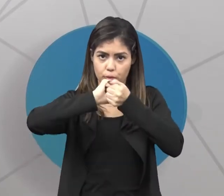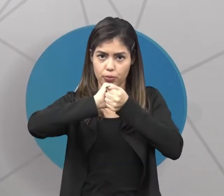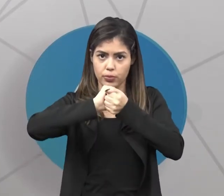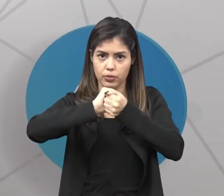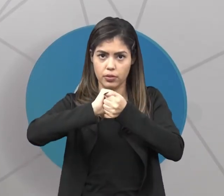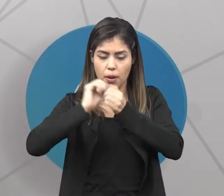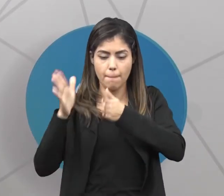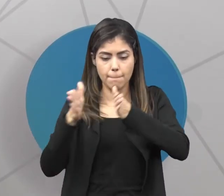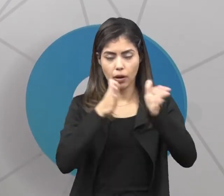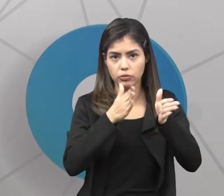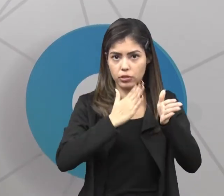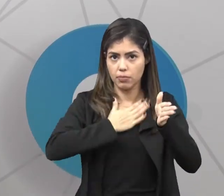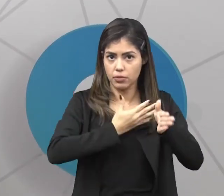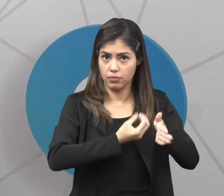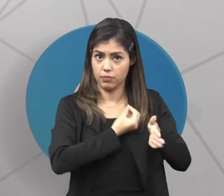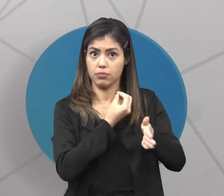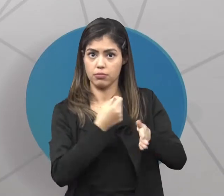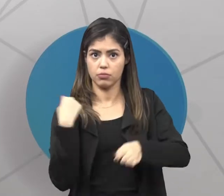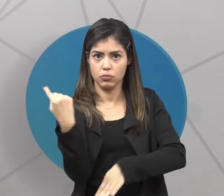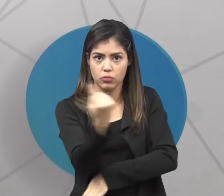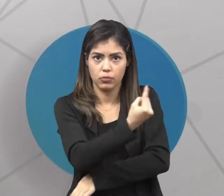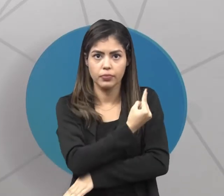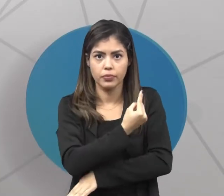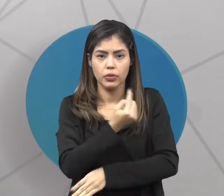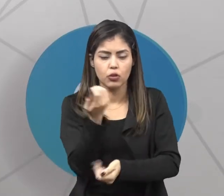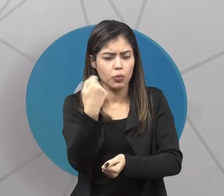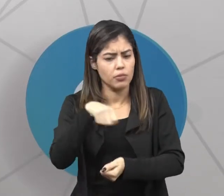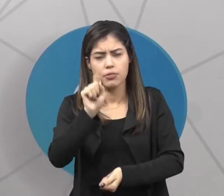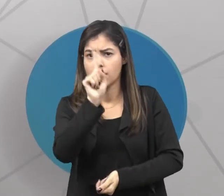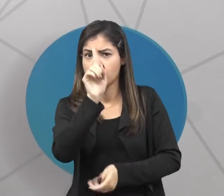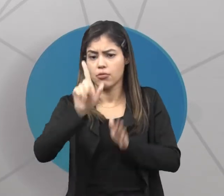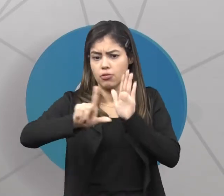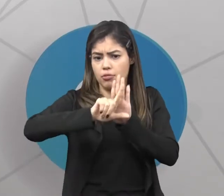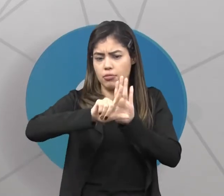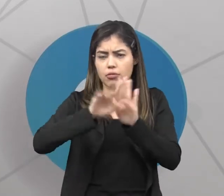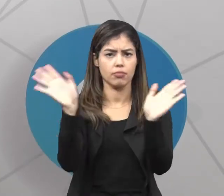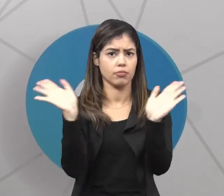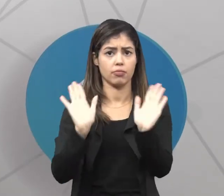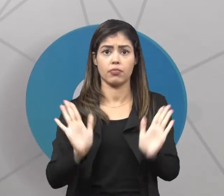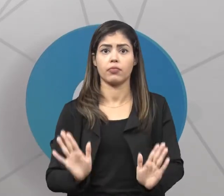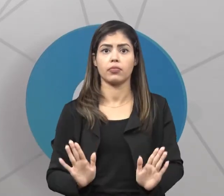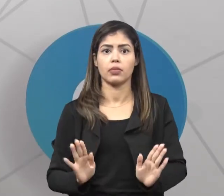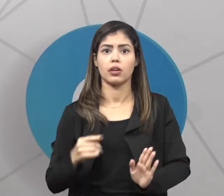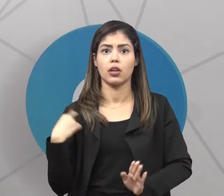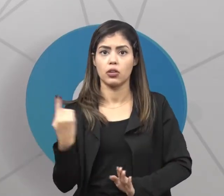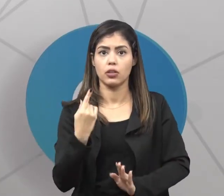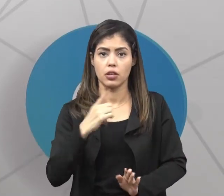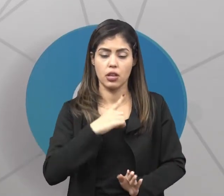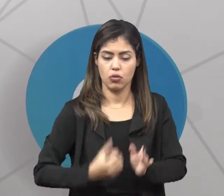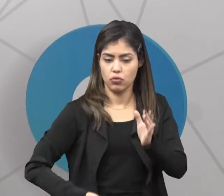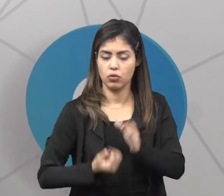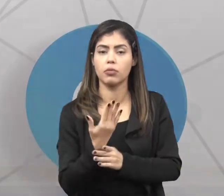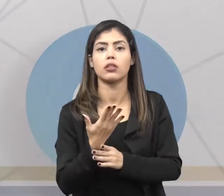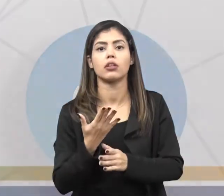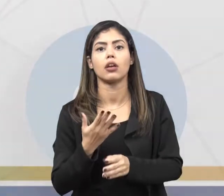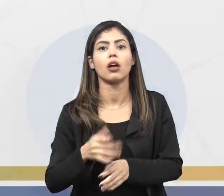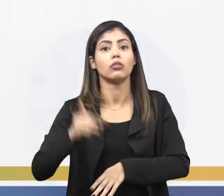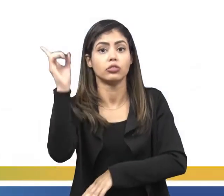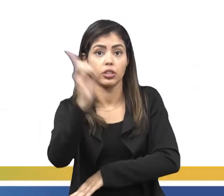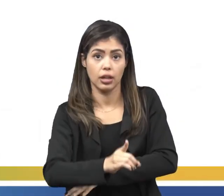parte nossa. Não precisaria de nenhuma lei para que nós tivéssemos essa garantia. Seria